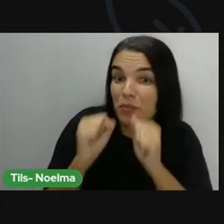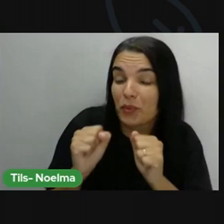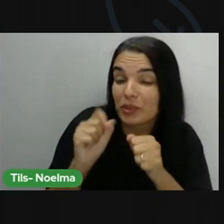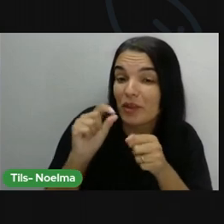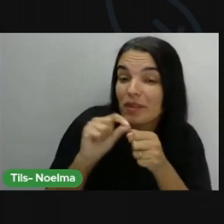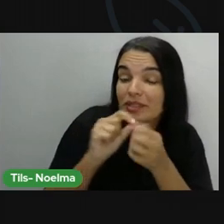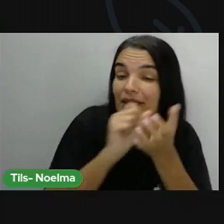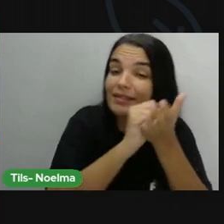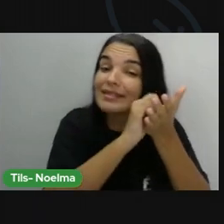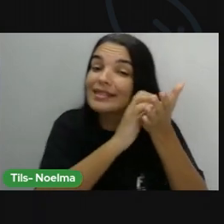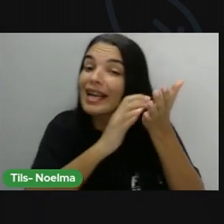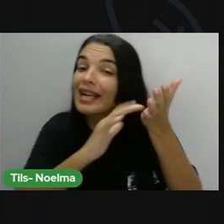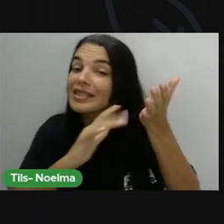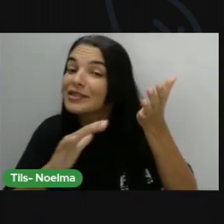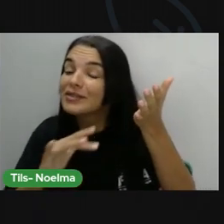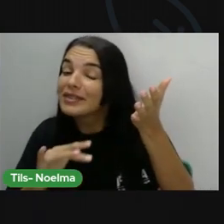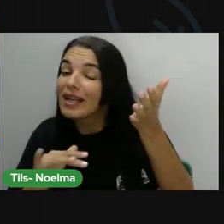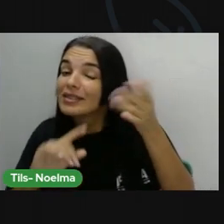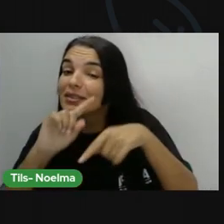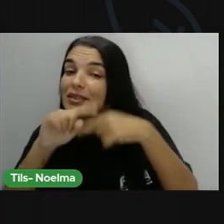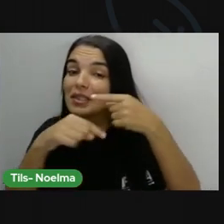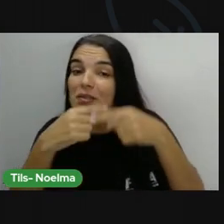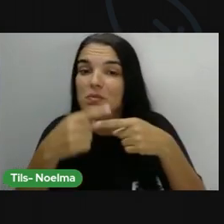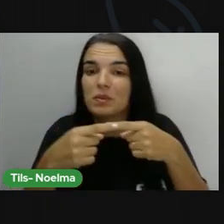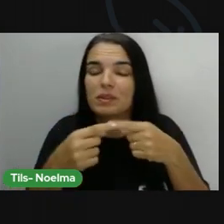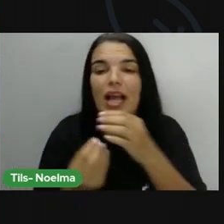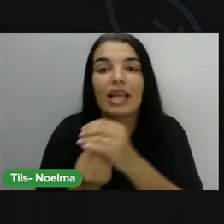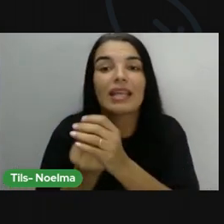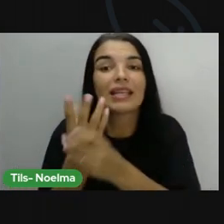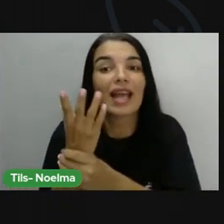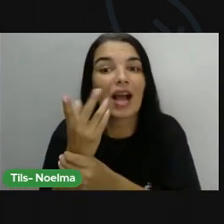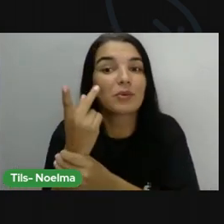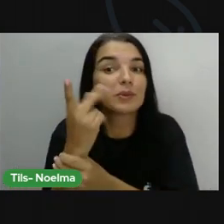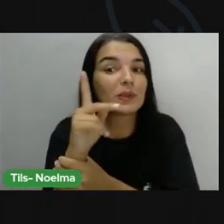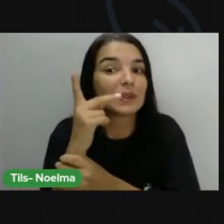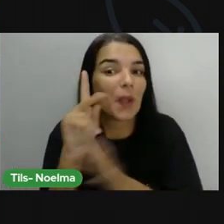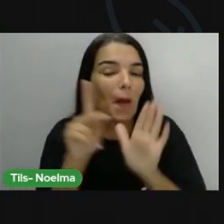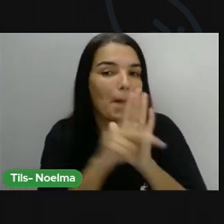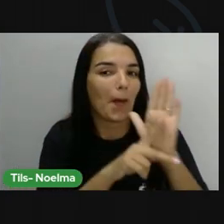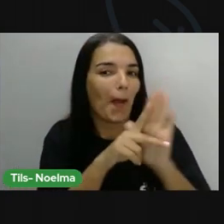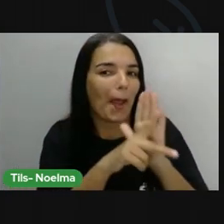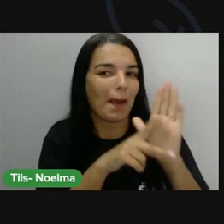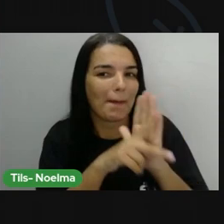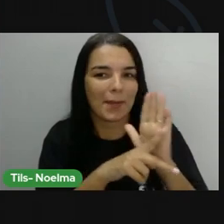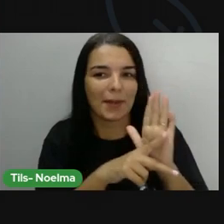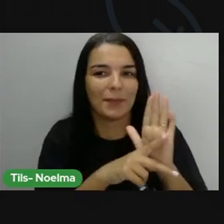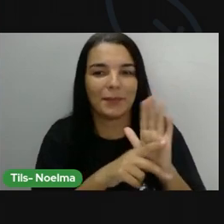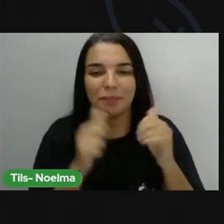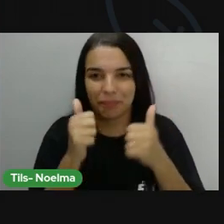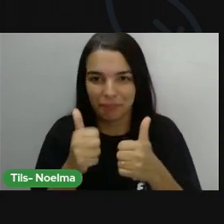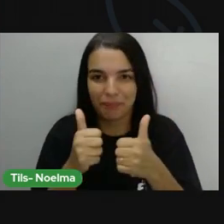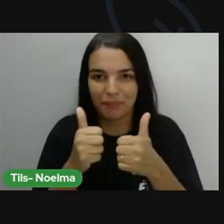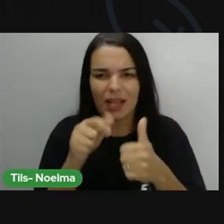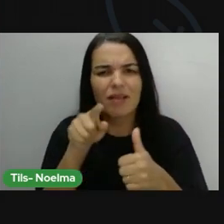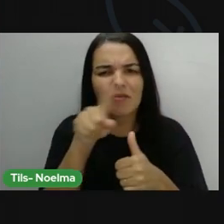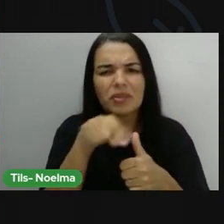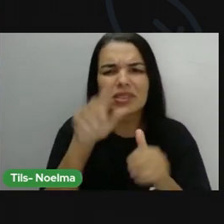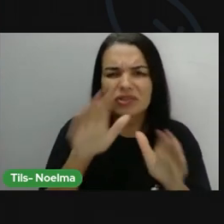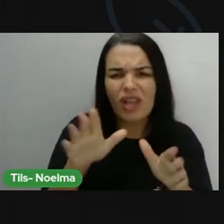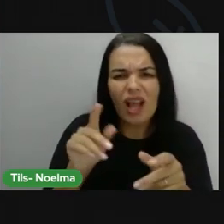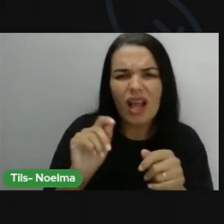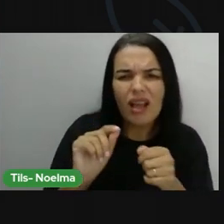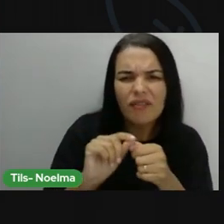fazer para criar poemas. Vocês já criaram